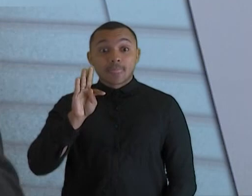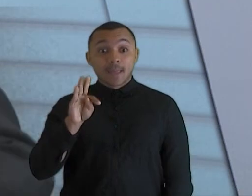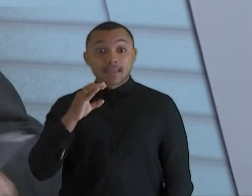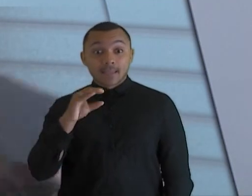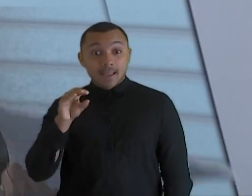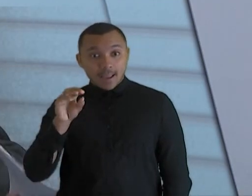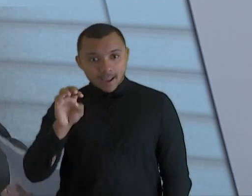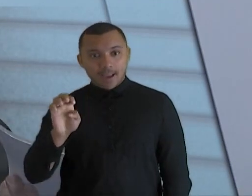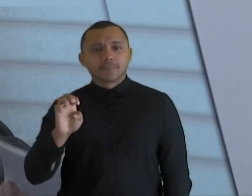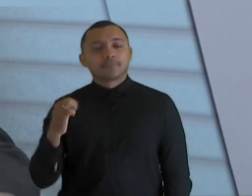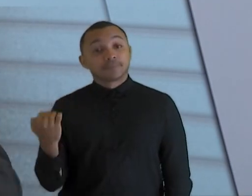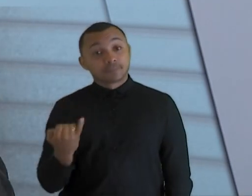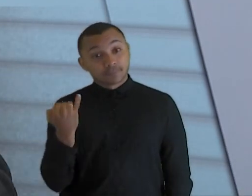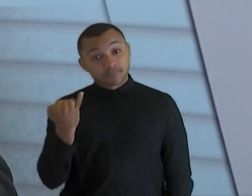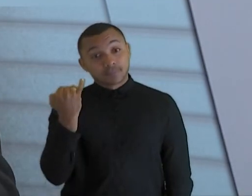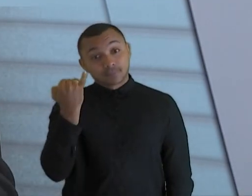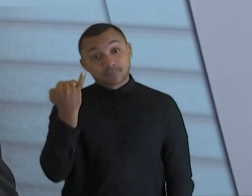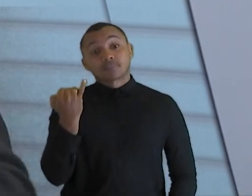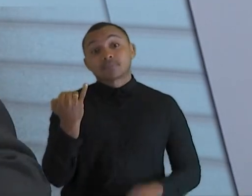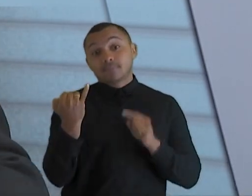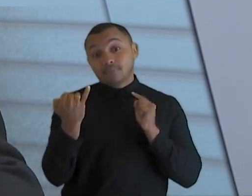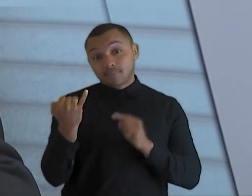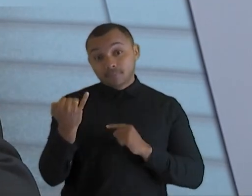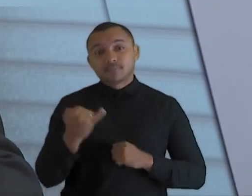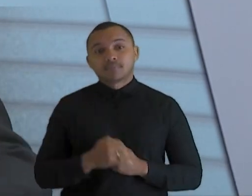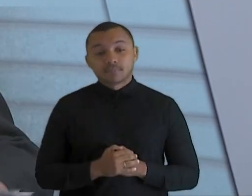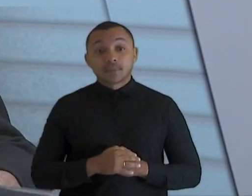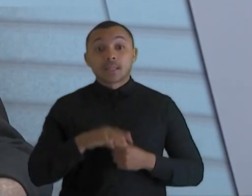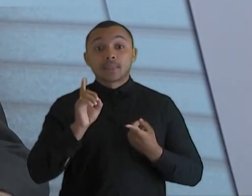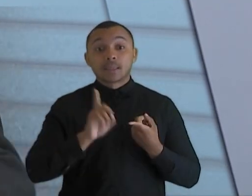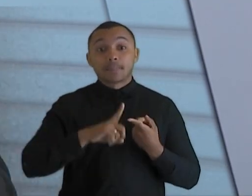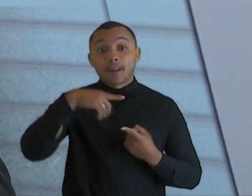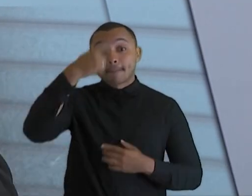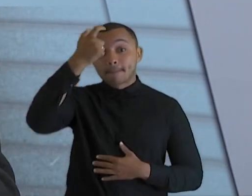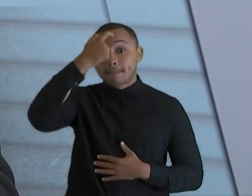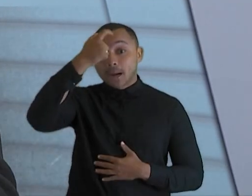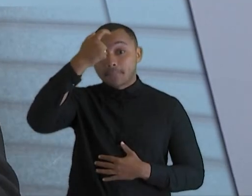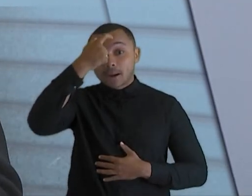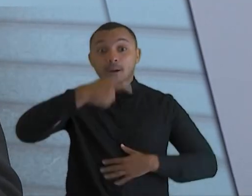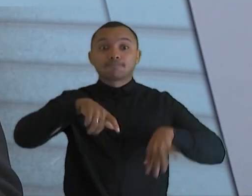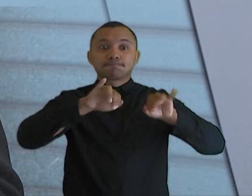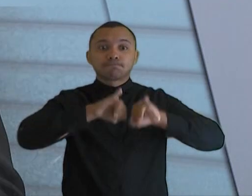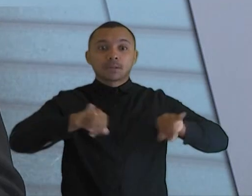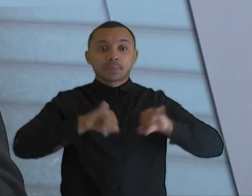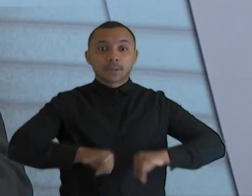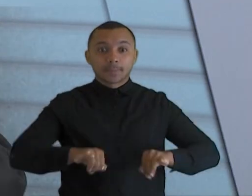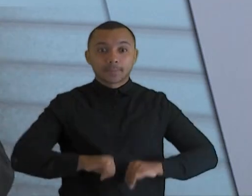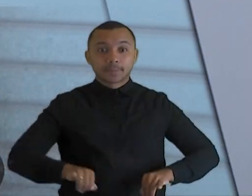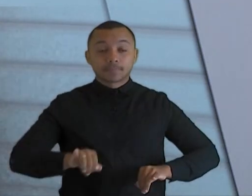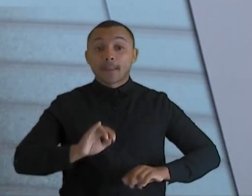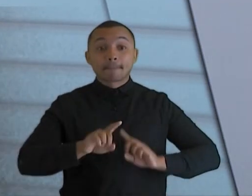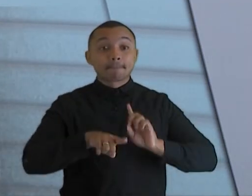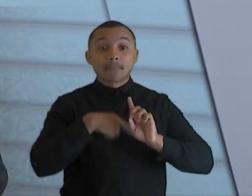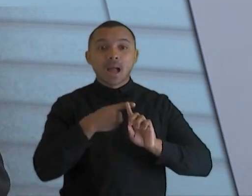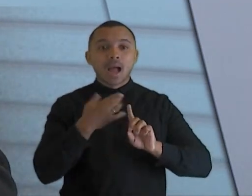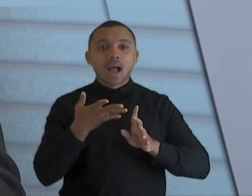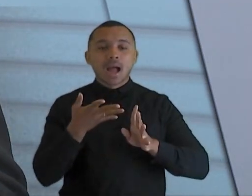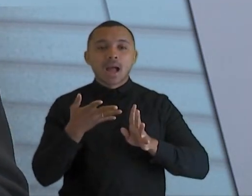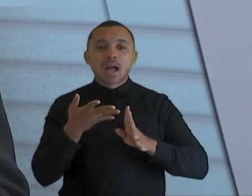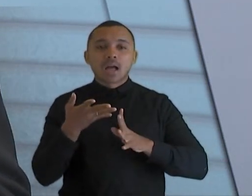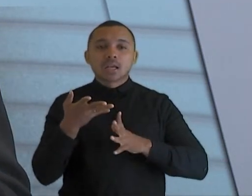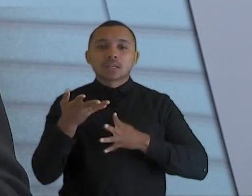trabalho importante de controle de contas, também de conscientização, de informação e de qualificação